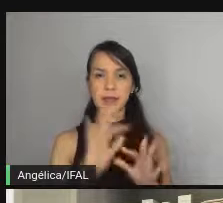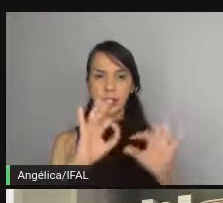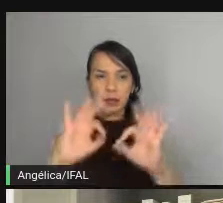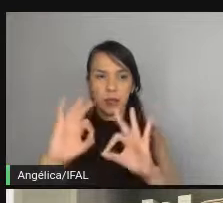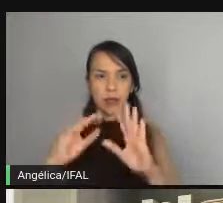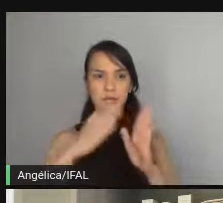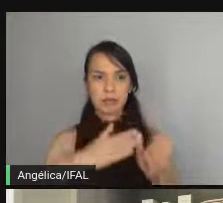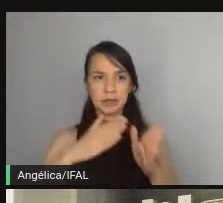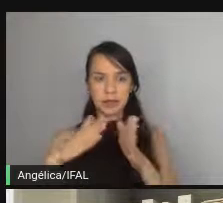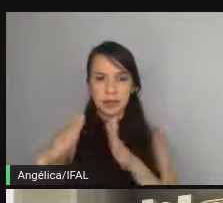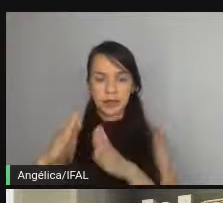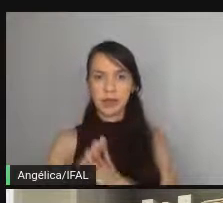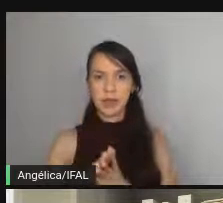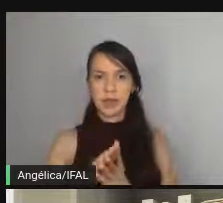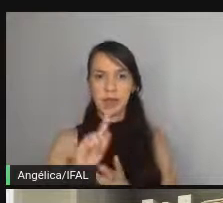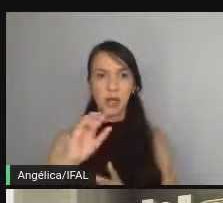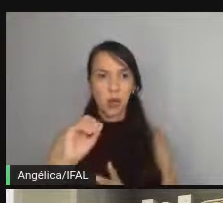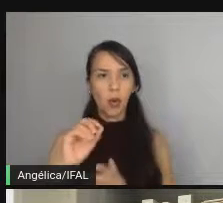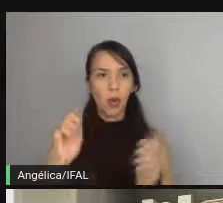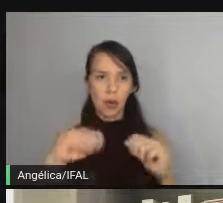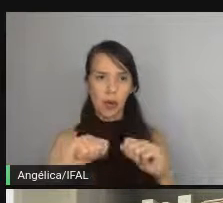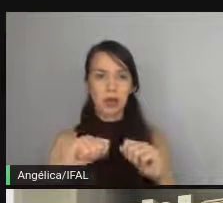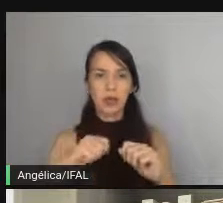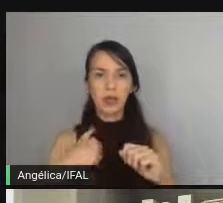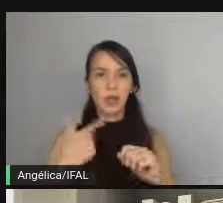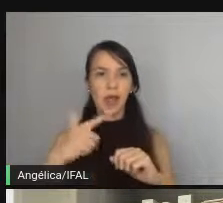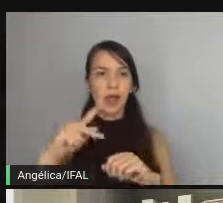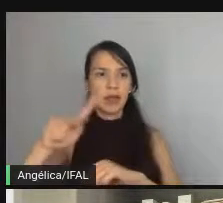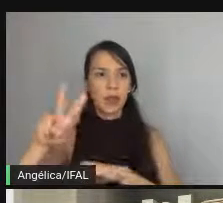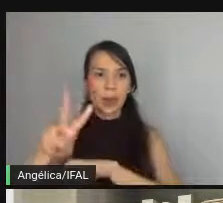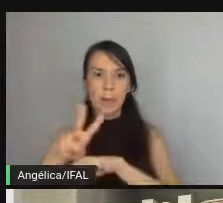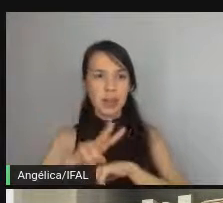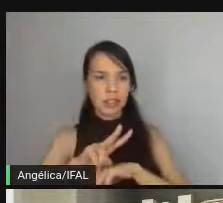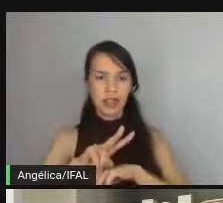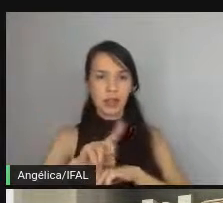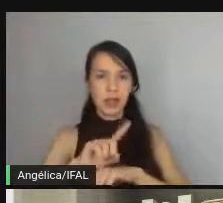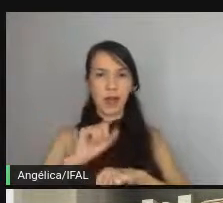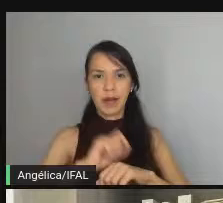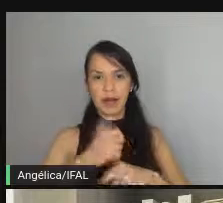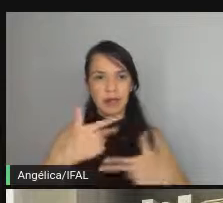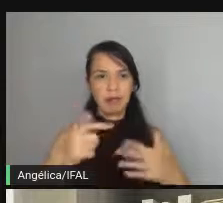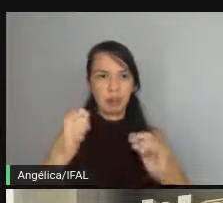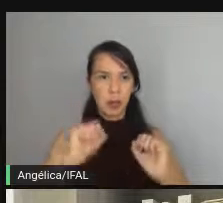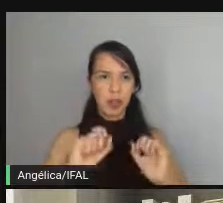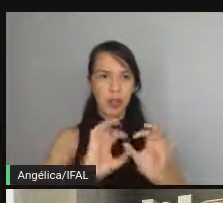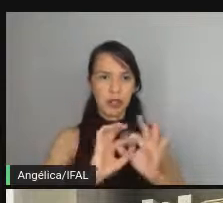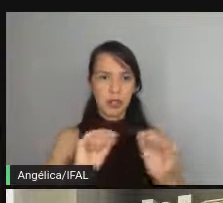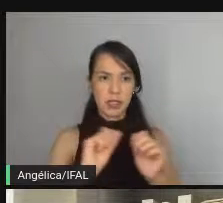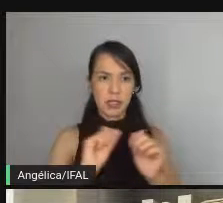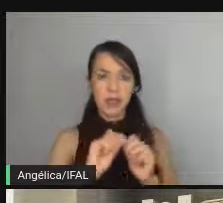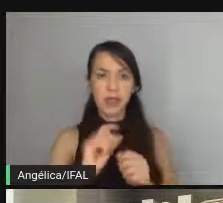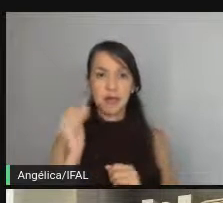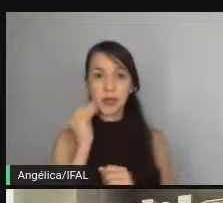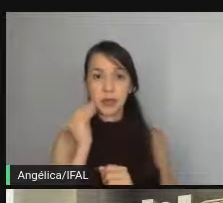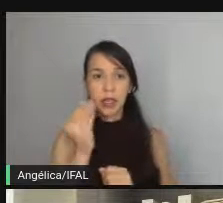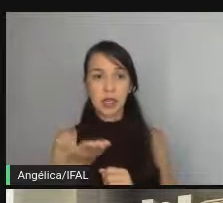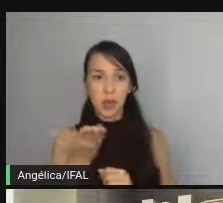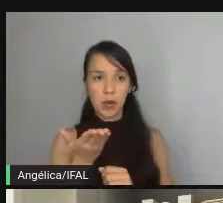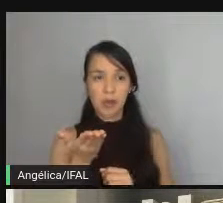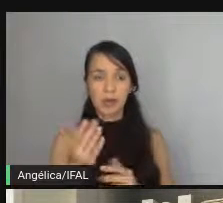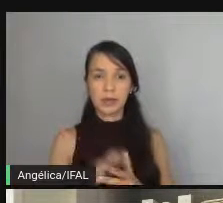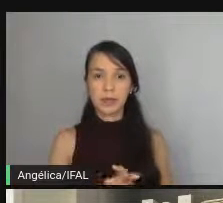em Go e não é não é um estrangeirismo é uma coisa idiomática então agora o teste fica sendo isso aqui né